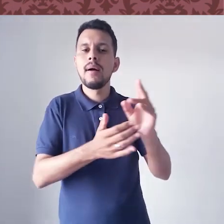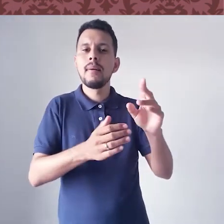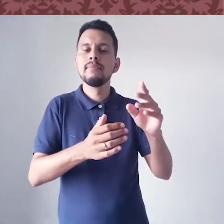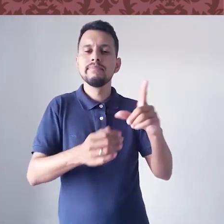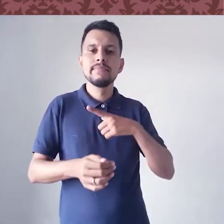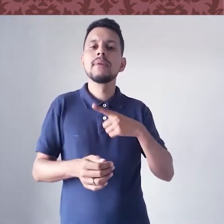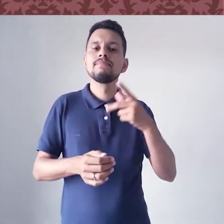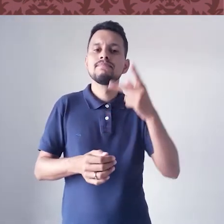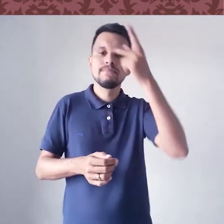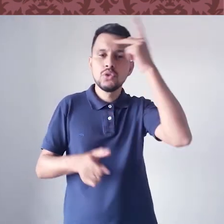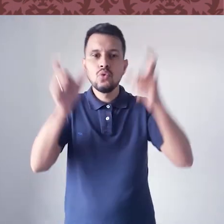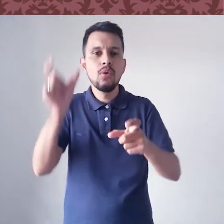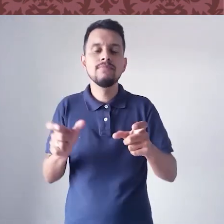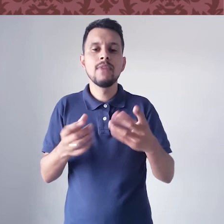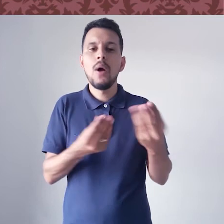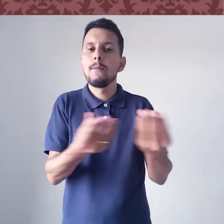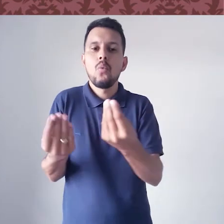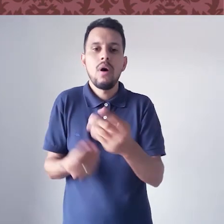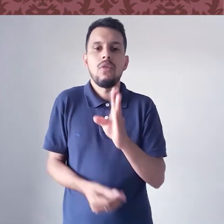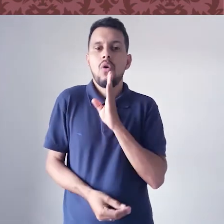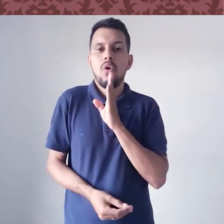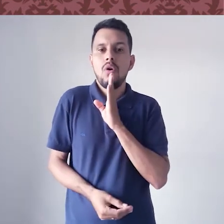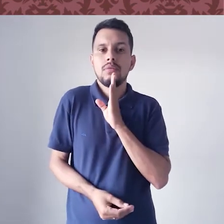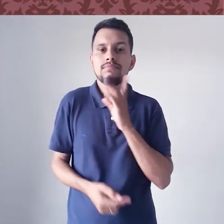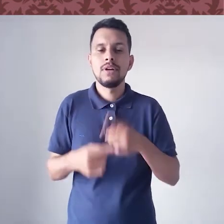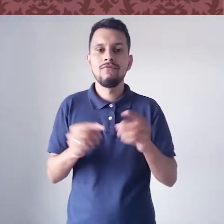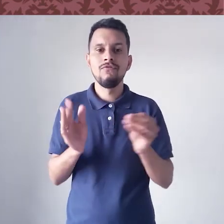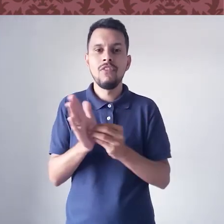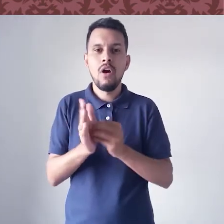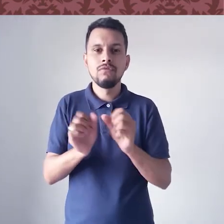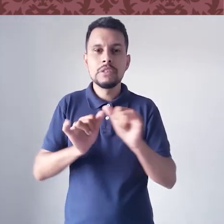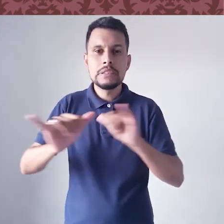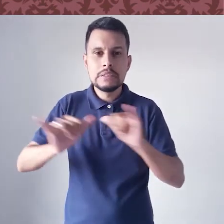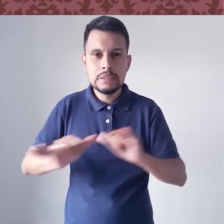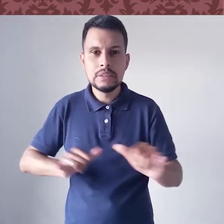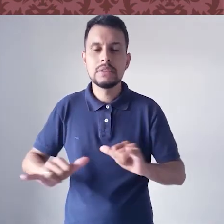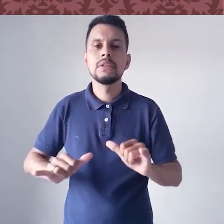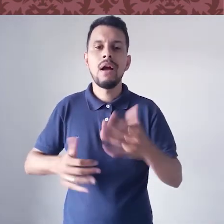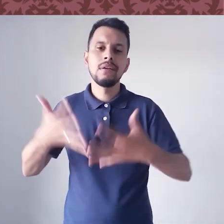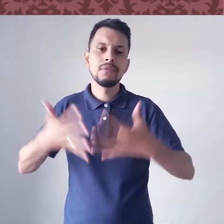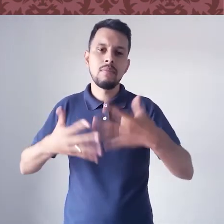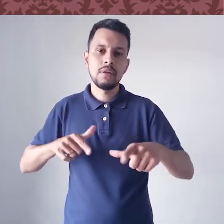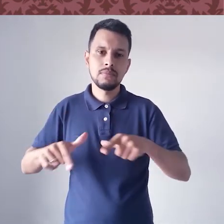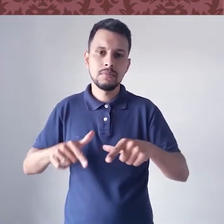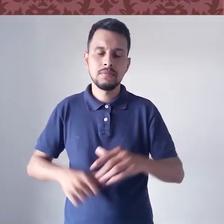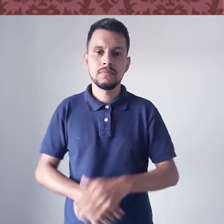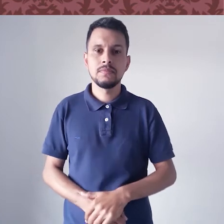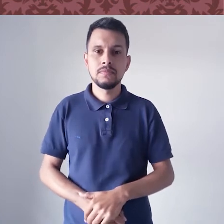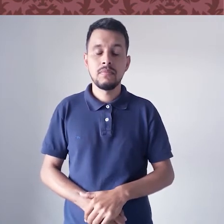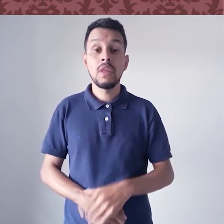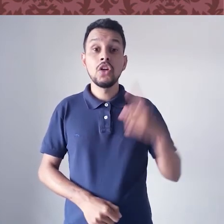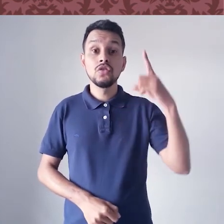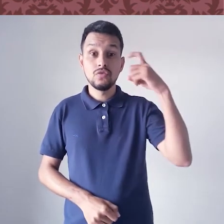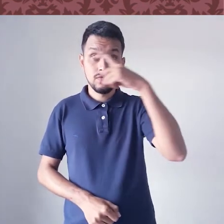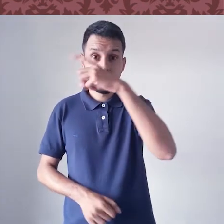acabam que muita gente não conhece. Eu acho que a falta de visibilidade, falta de divulgação é um fator que atrapalha bastante o trabalho. A